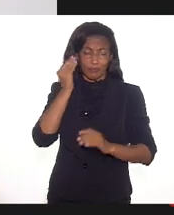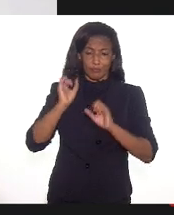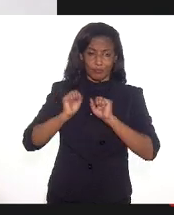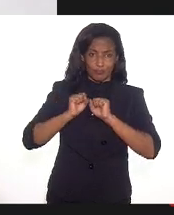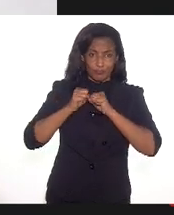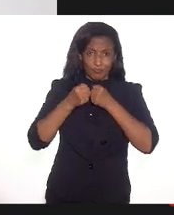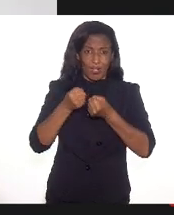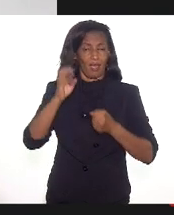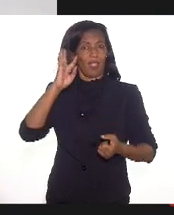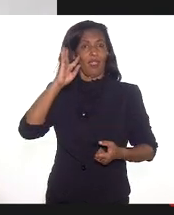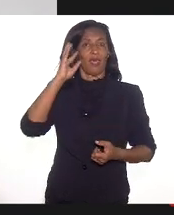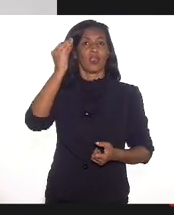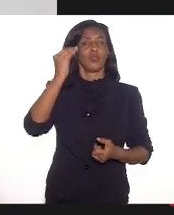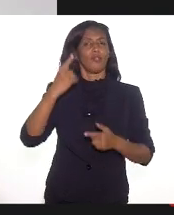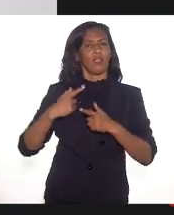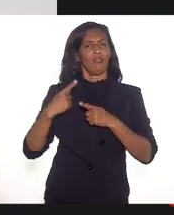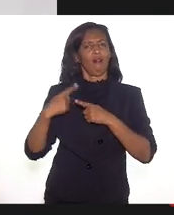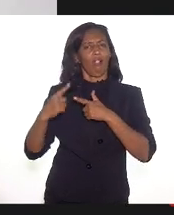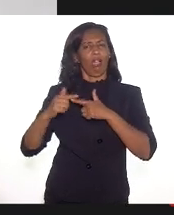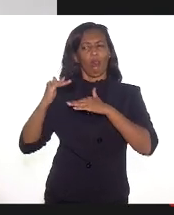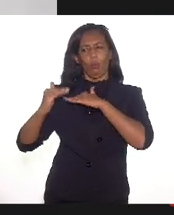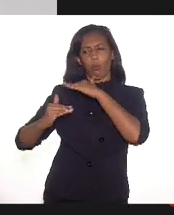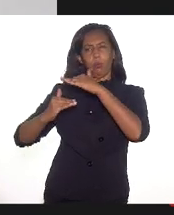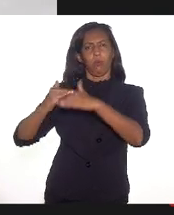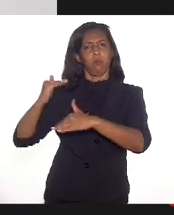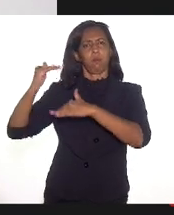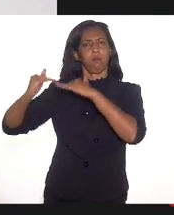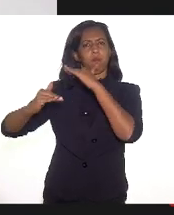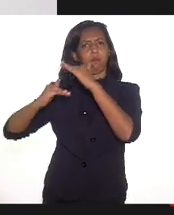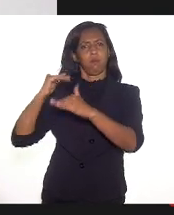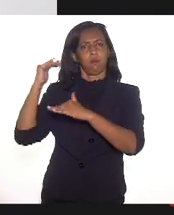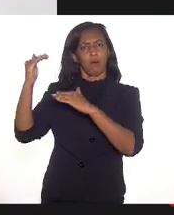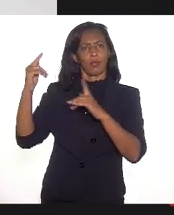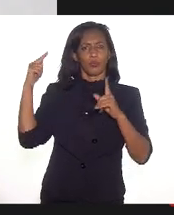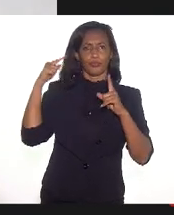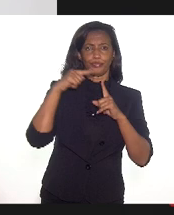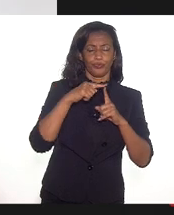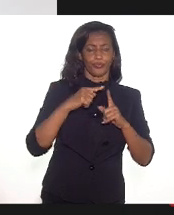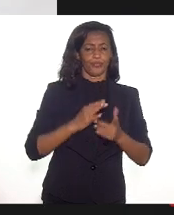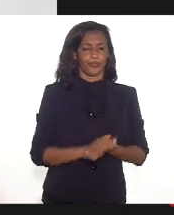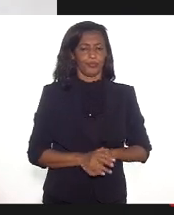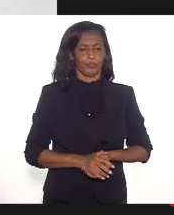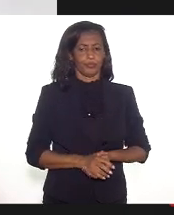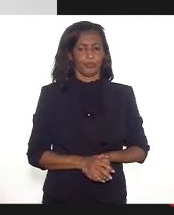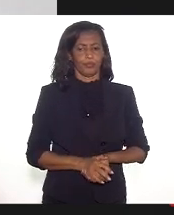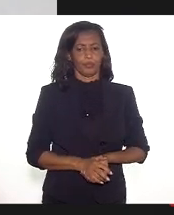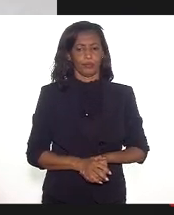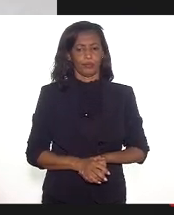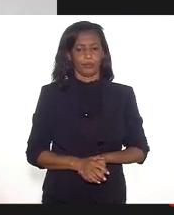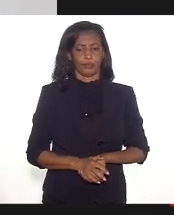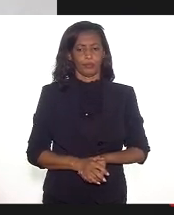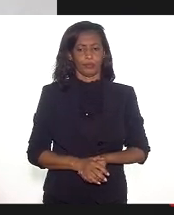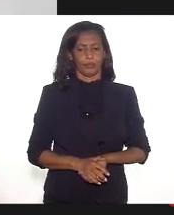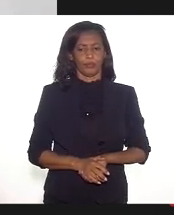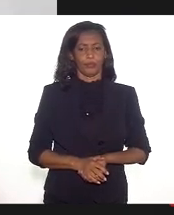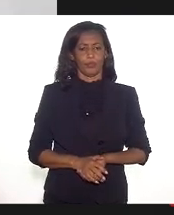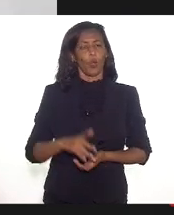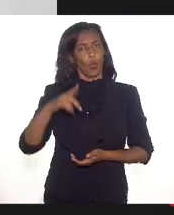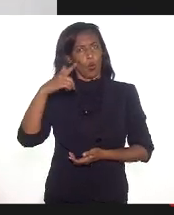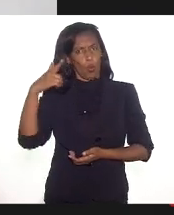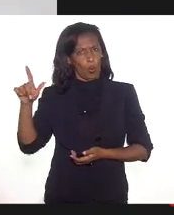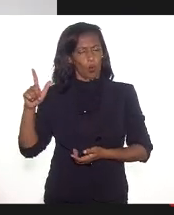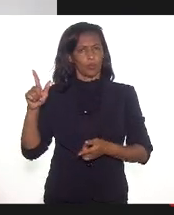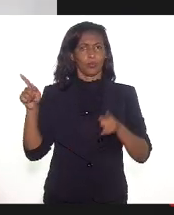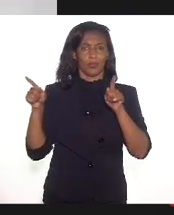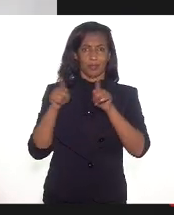resolver esses obstáculos de condições objetivas. Então, outra questão fundamental